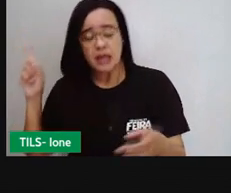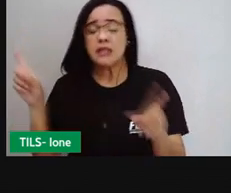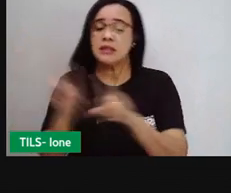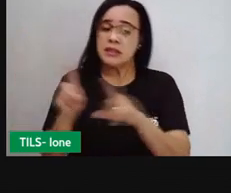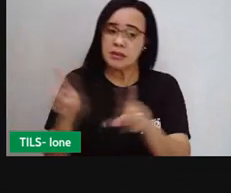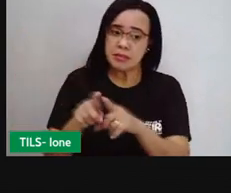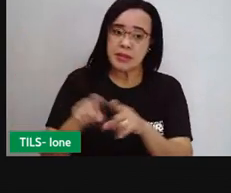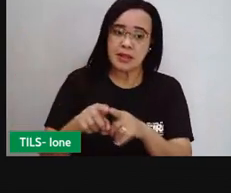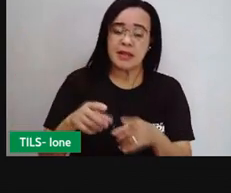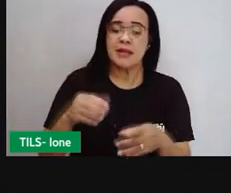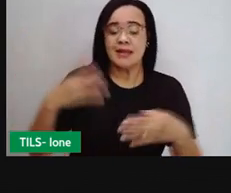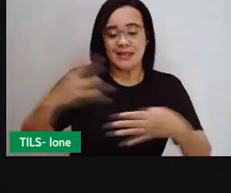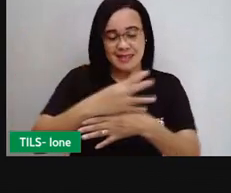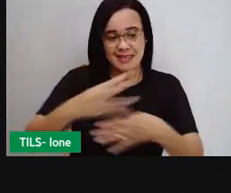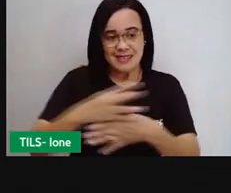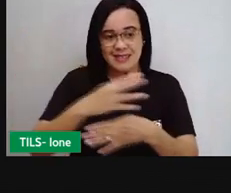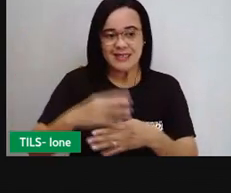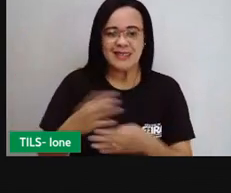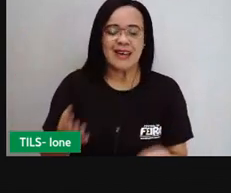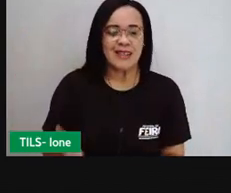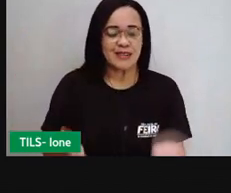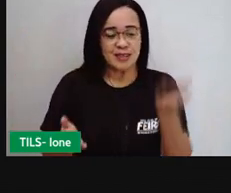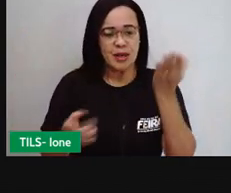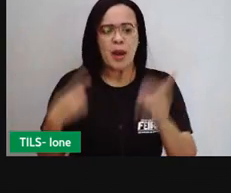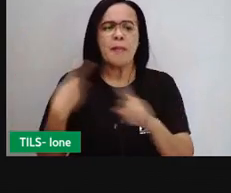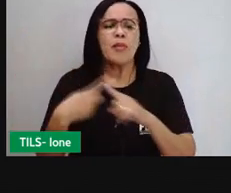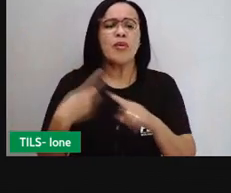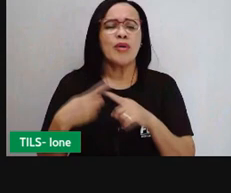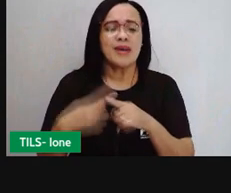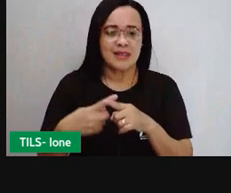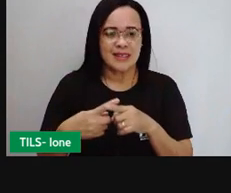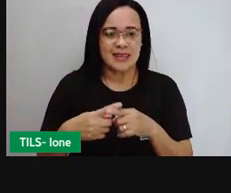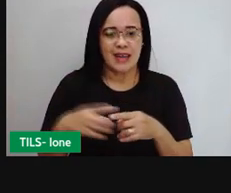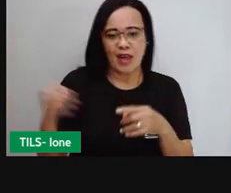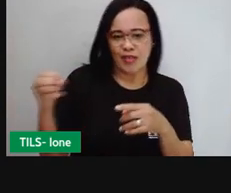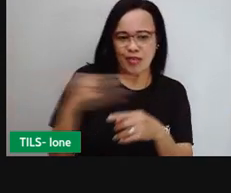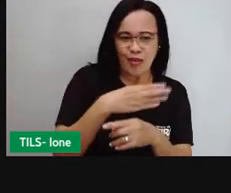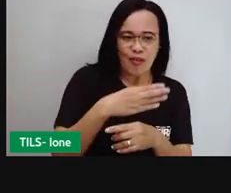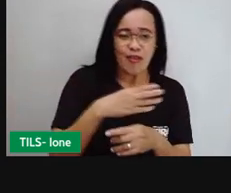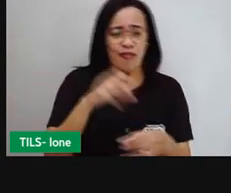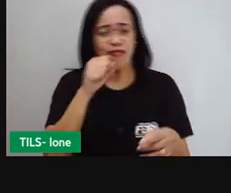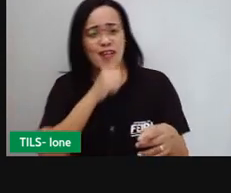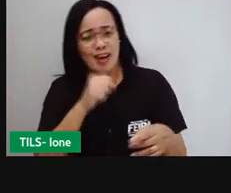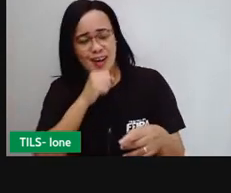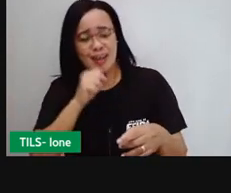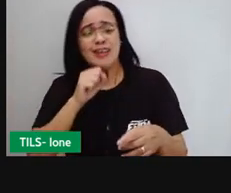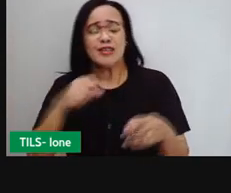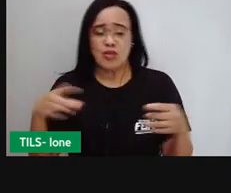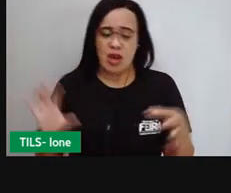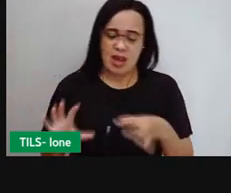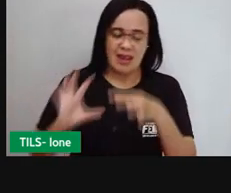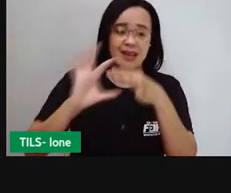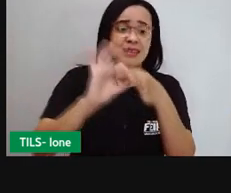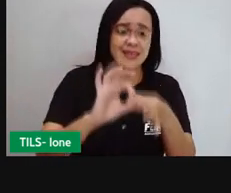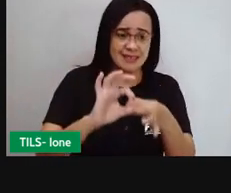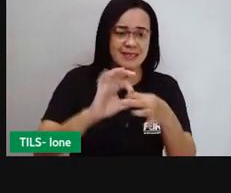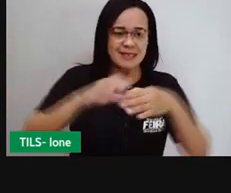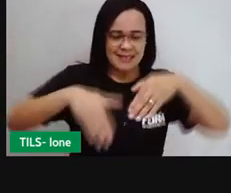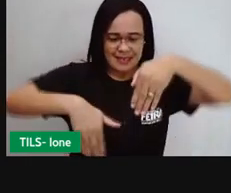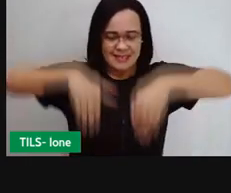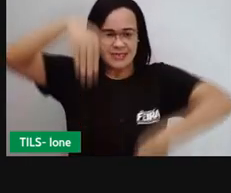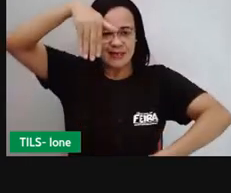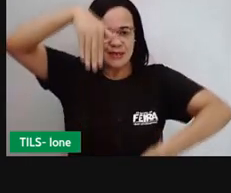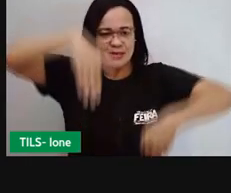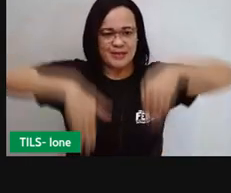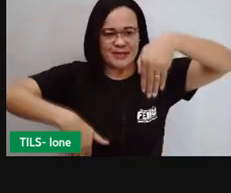o elevador Lacerda é um desses pontos que fazem aí a ligação entre cidade baixa e cidade alta. A